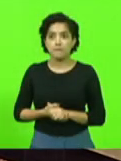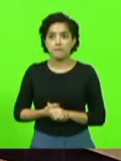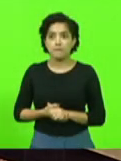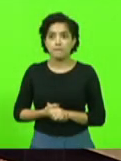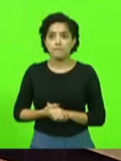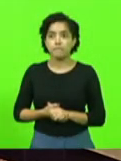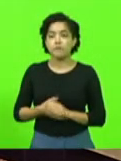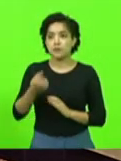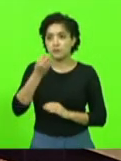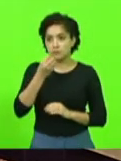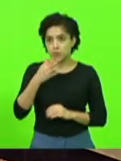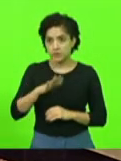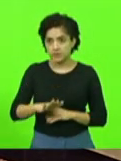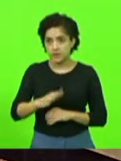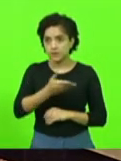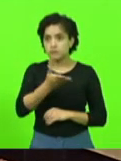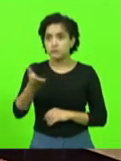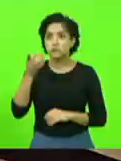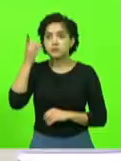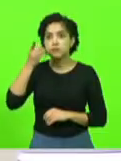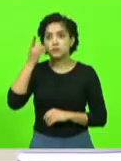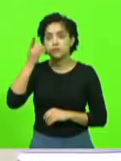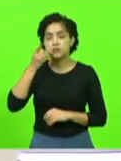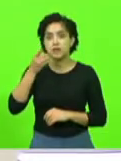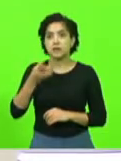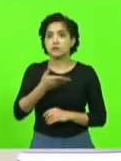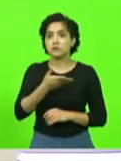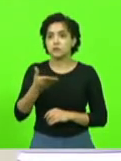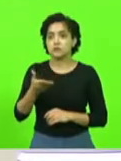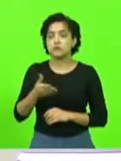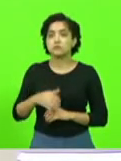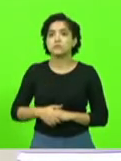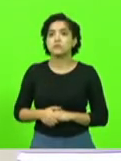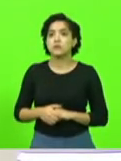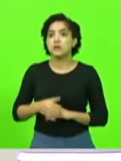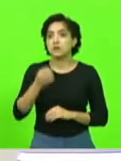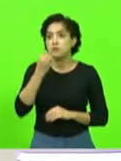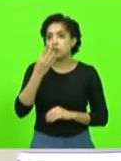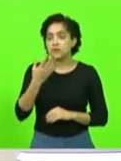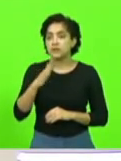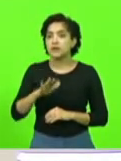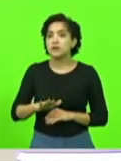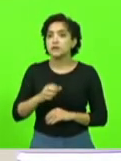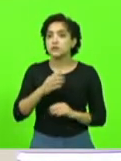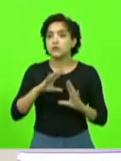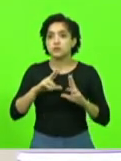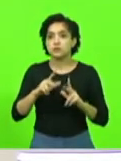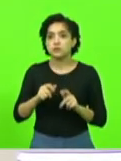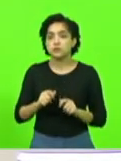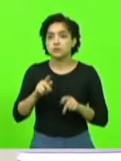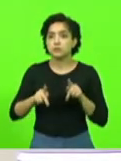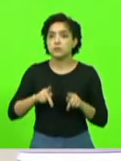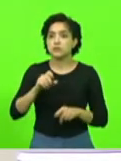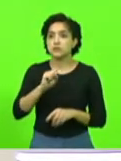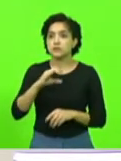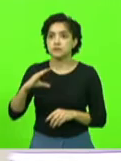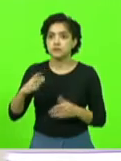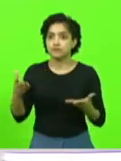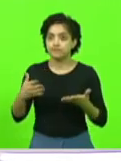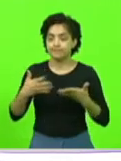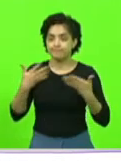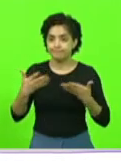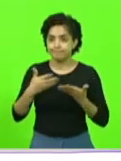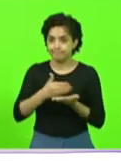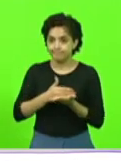Boa tarde, deputadas, boa tarde, deputados, boa tarde a todos os catarinenses. É com alegria que iniciamos mais uma